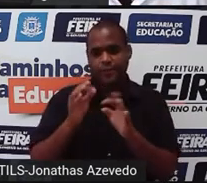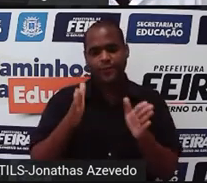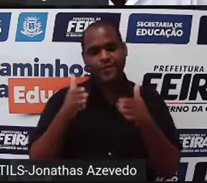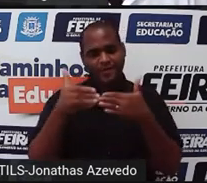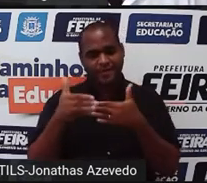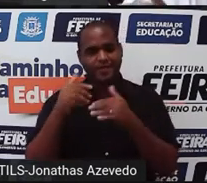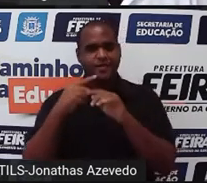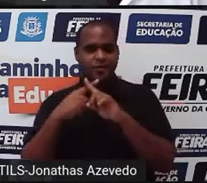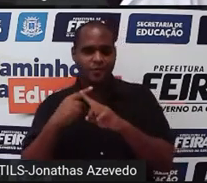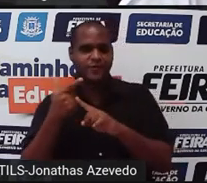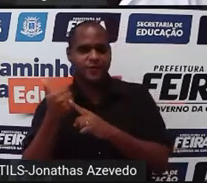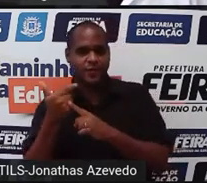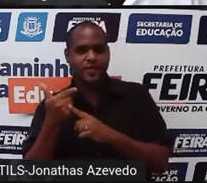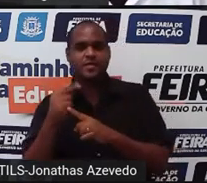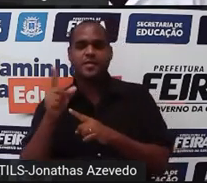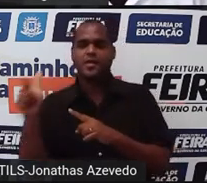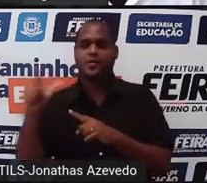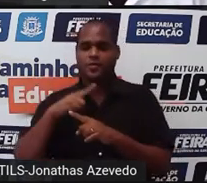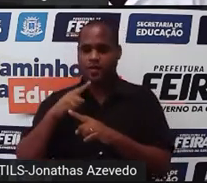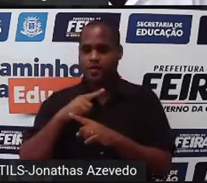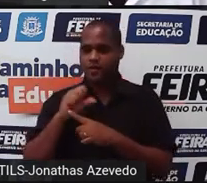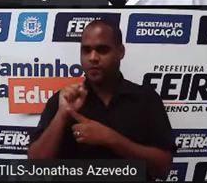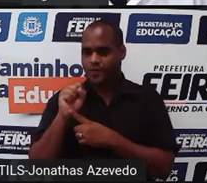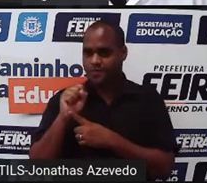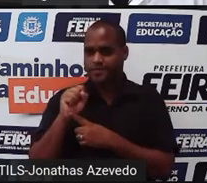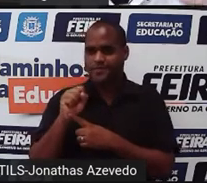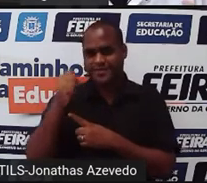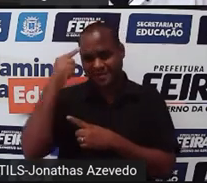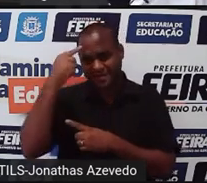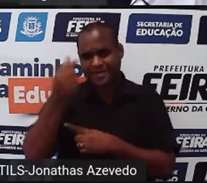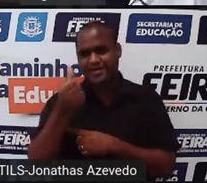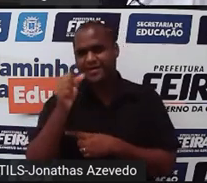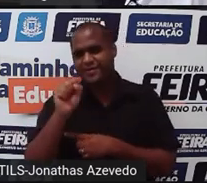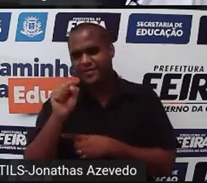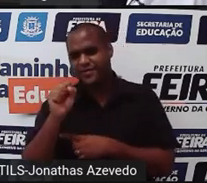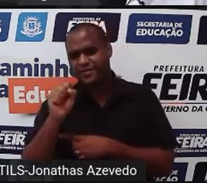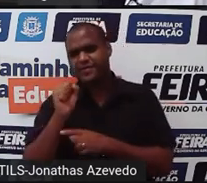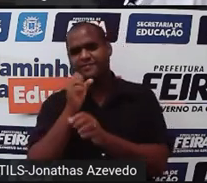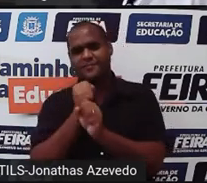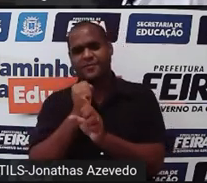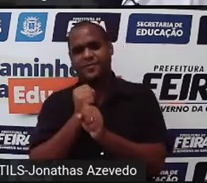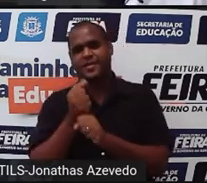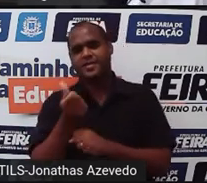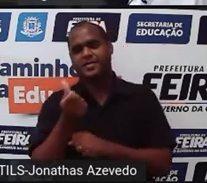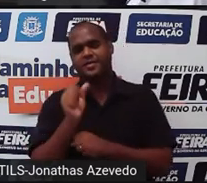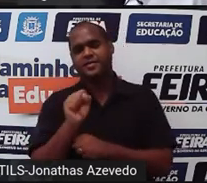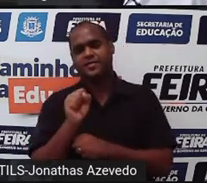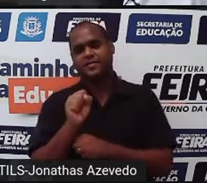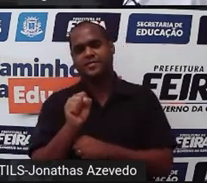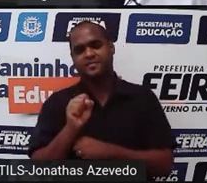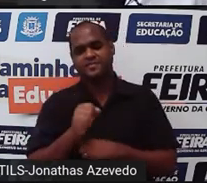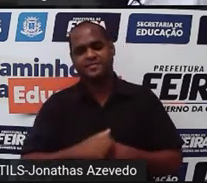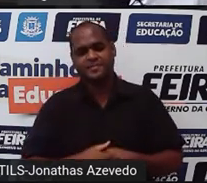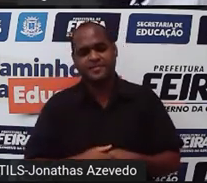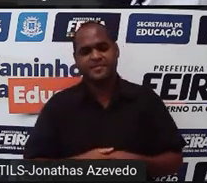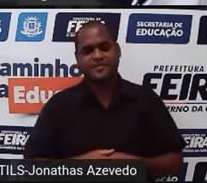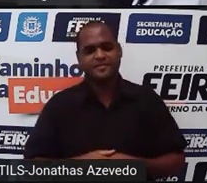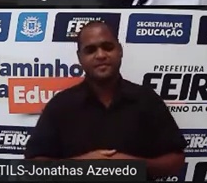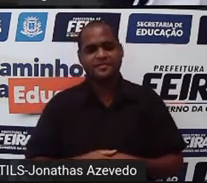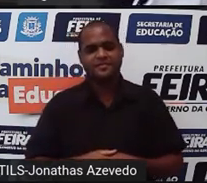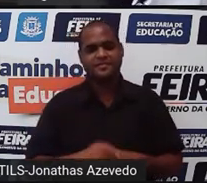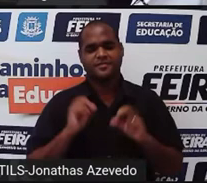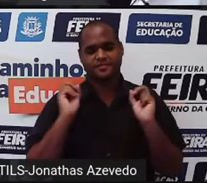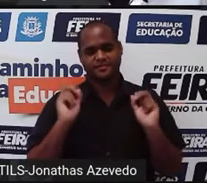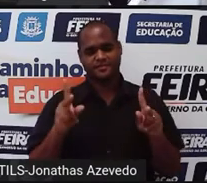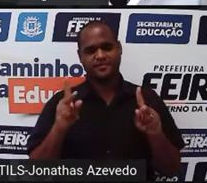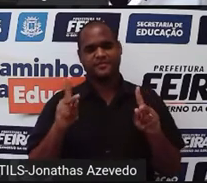cubos vezes 12 mais a quantidade de canudos de pirâmides que é pirâmides vezes 8, vai ter que dar no total de 68 canudos. Tá bom?